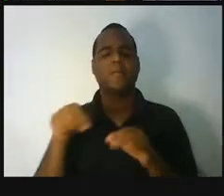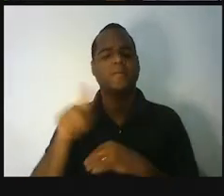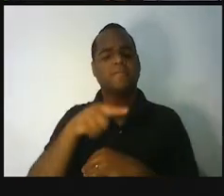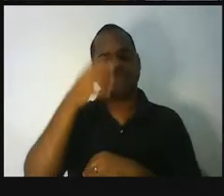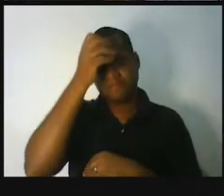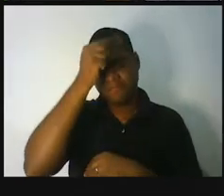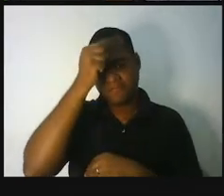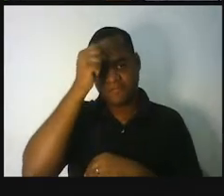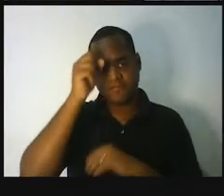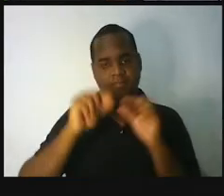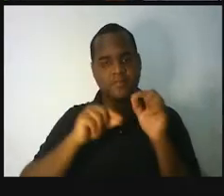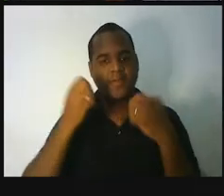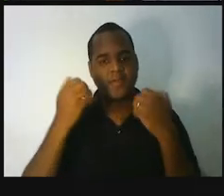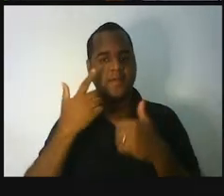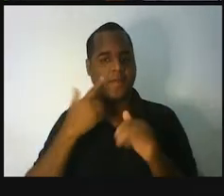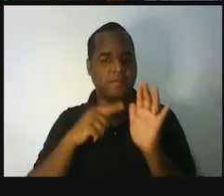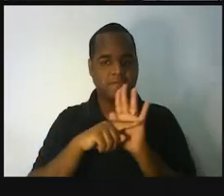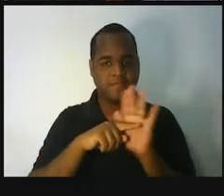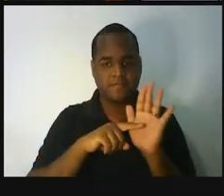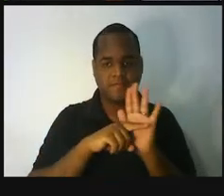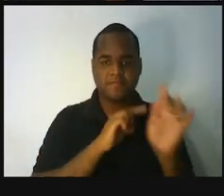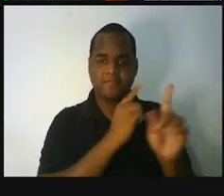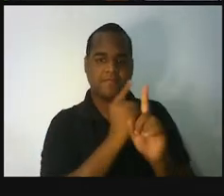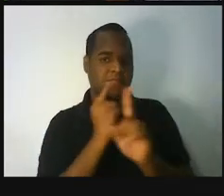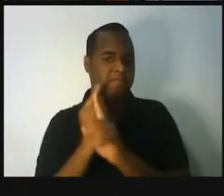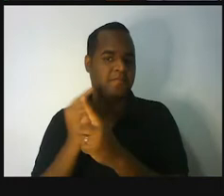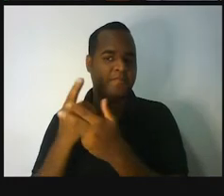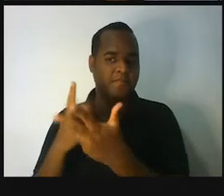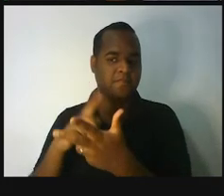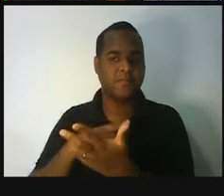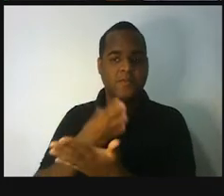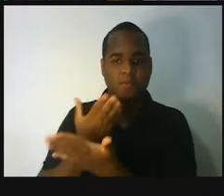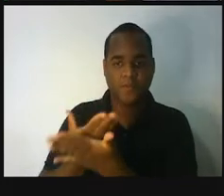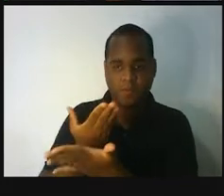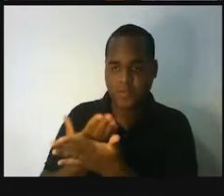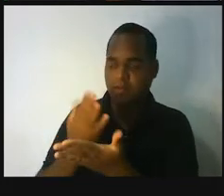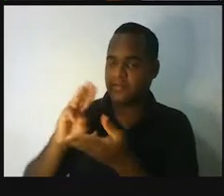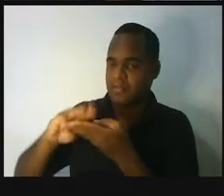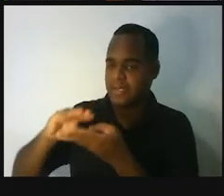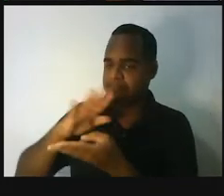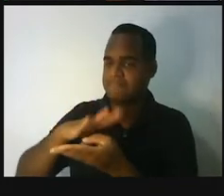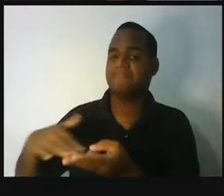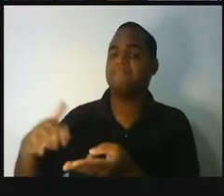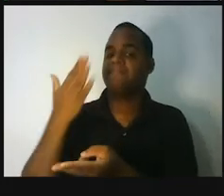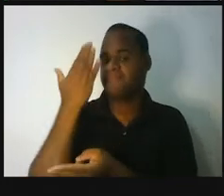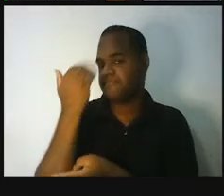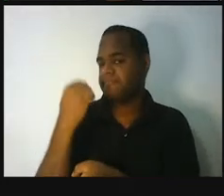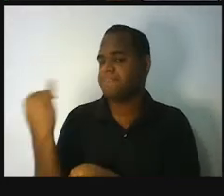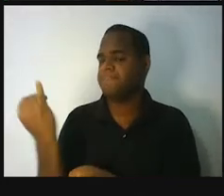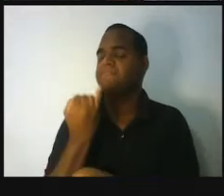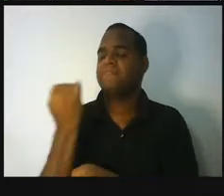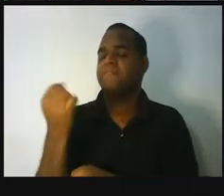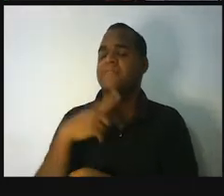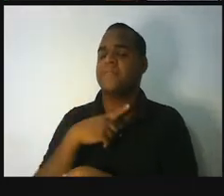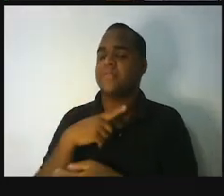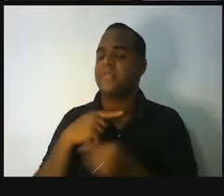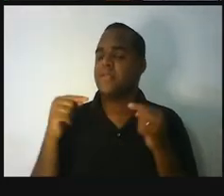investigando. Eu diria que estudar a matemática, na maioria das vezes, é uma tarefa de